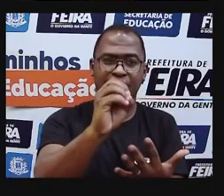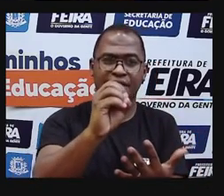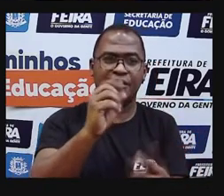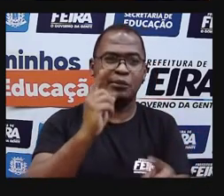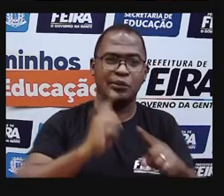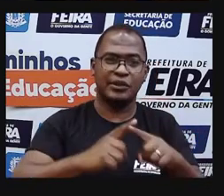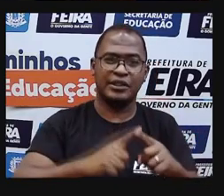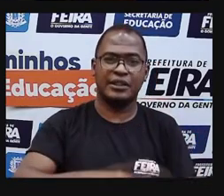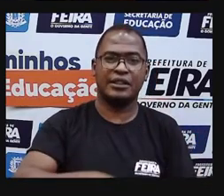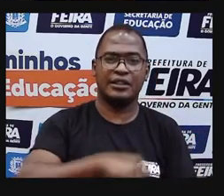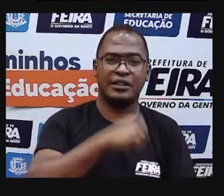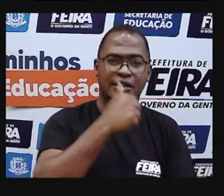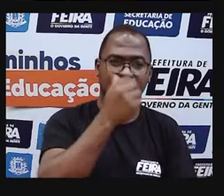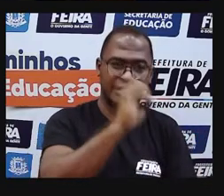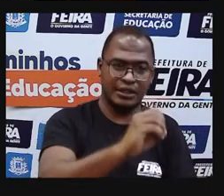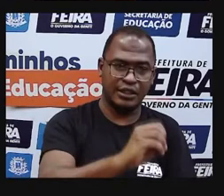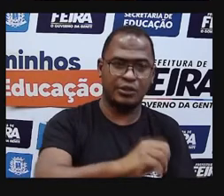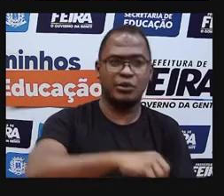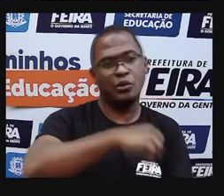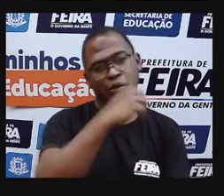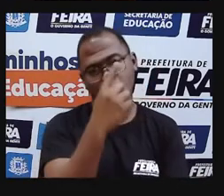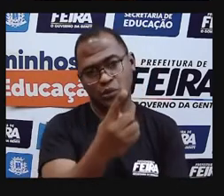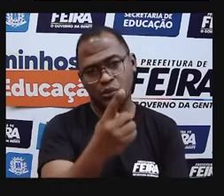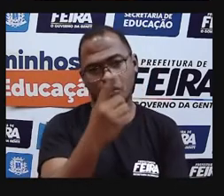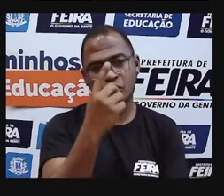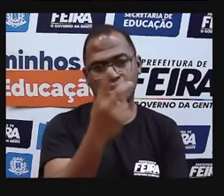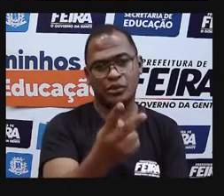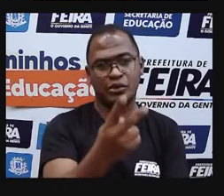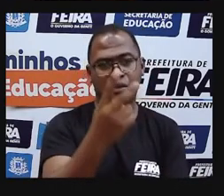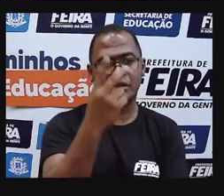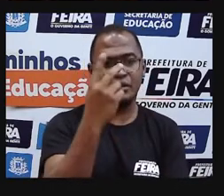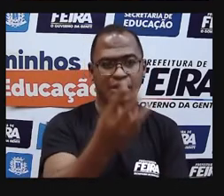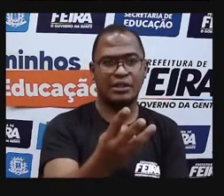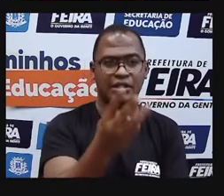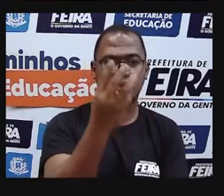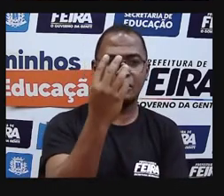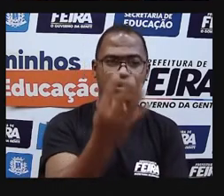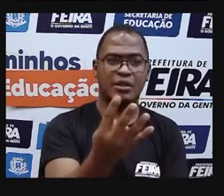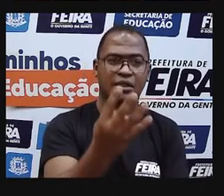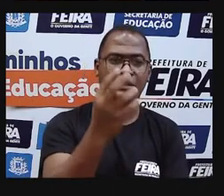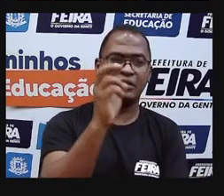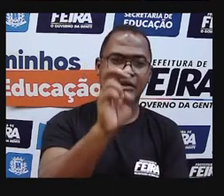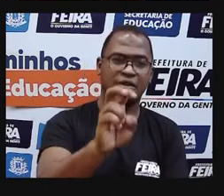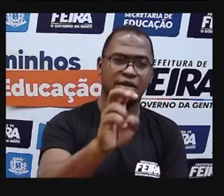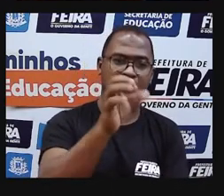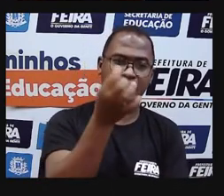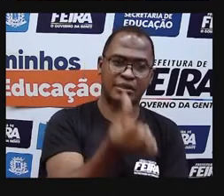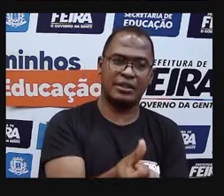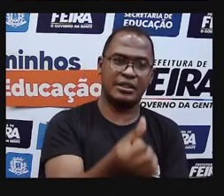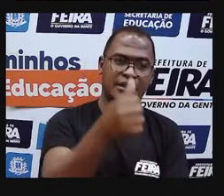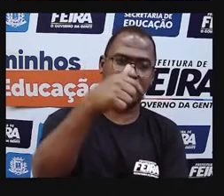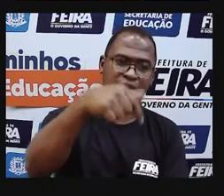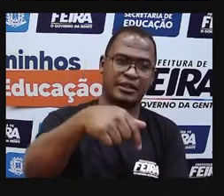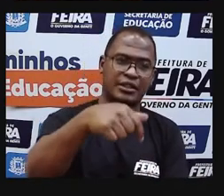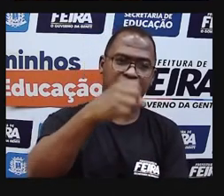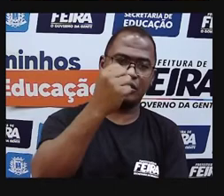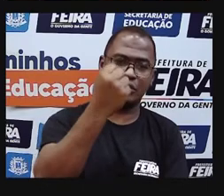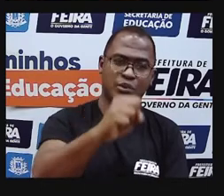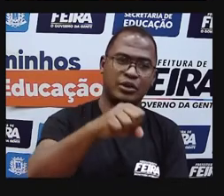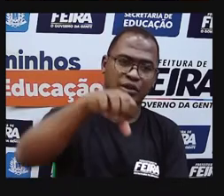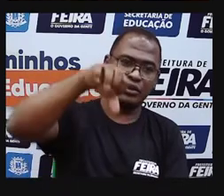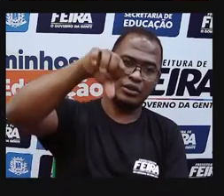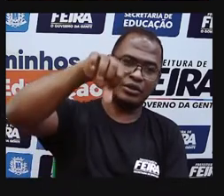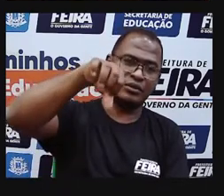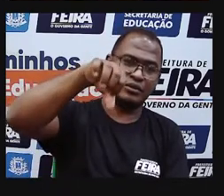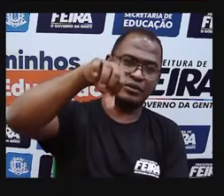10, 0, 1, 2, 3, 4, 5, 6, 7, 8, 9. Então,